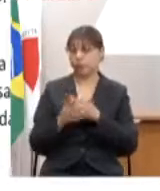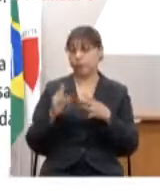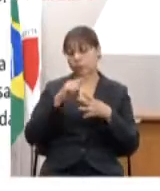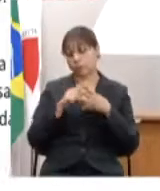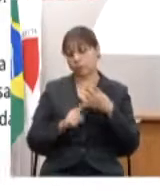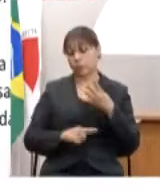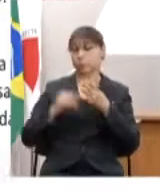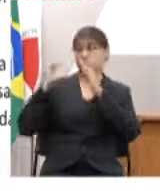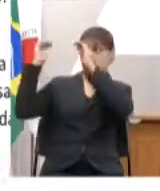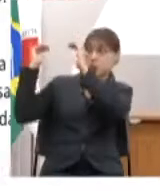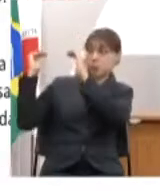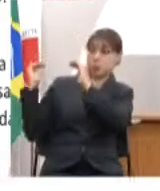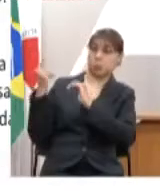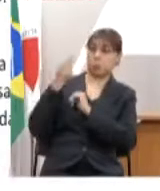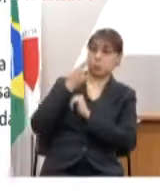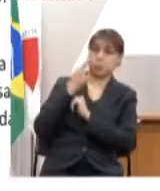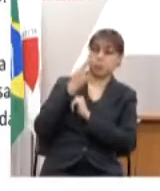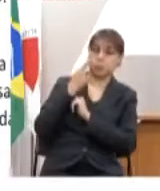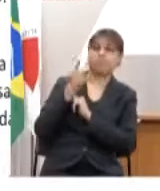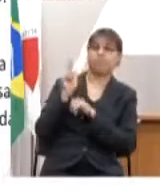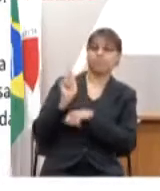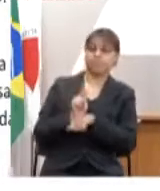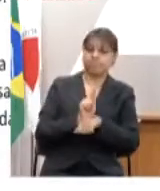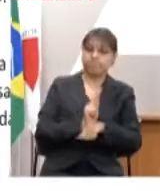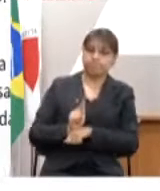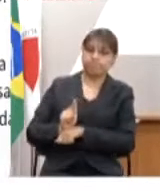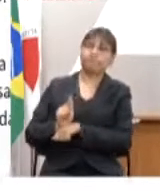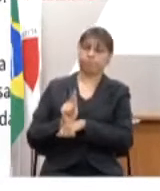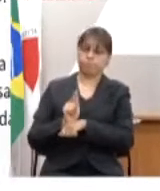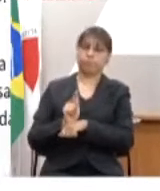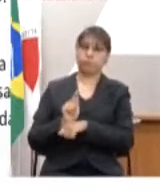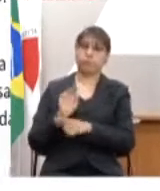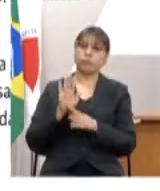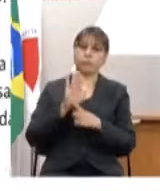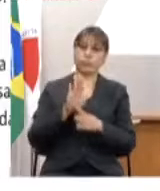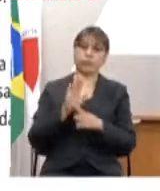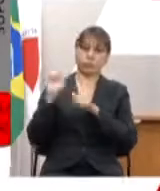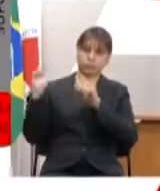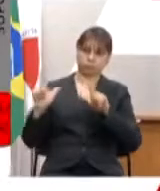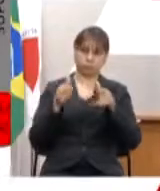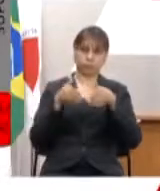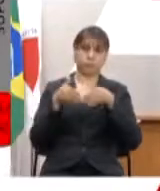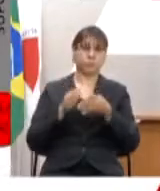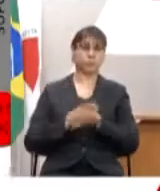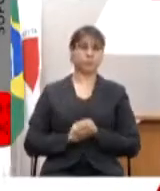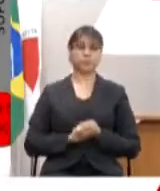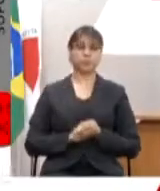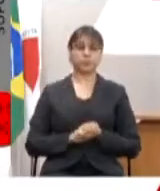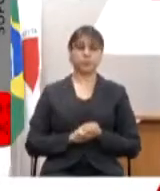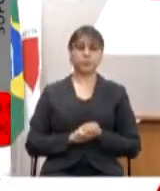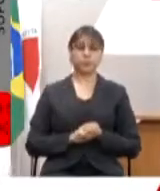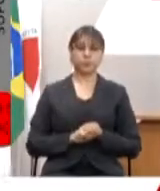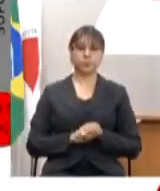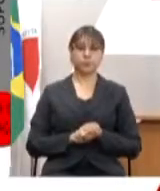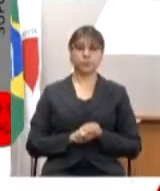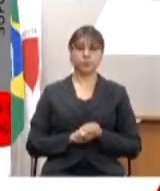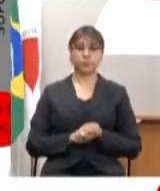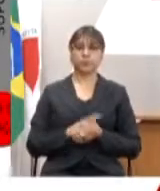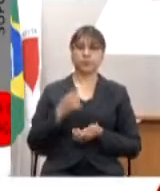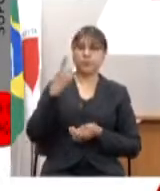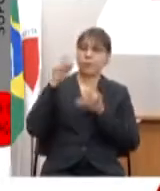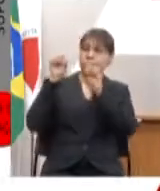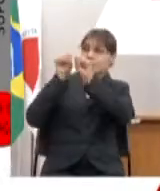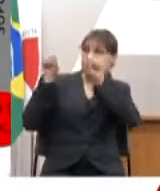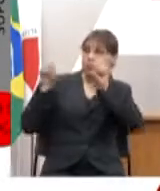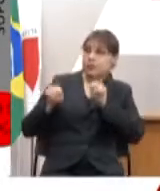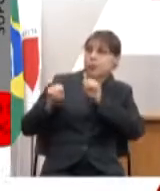de gestão eles correspondem pode passar por favor há um sistema